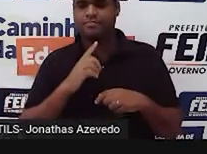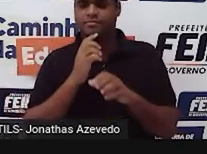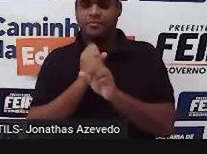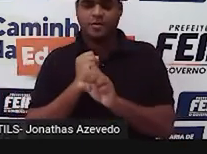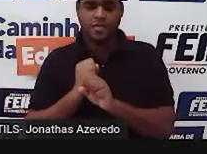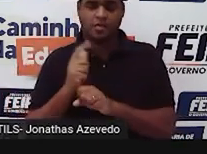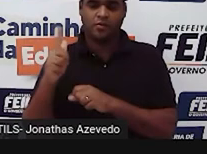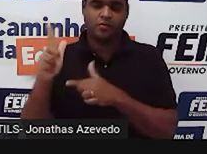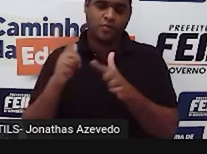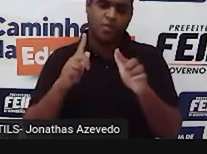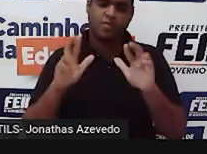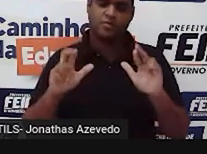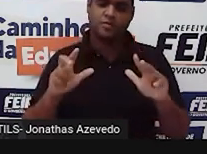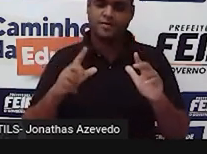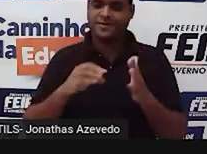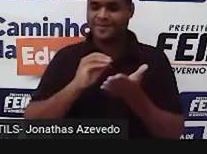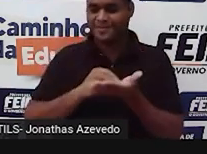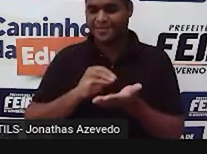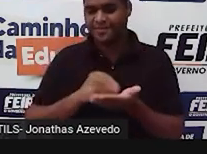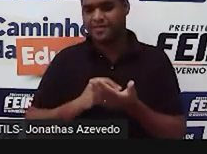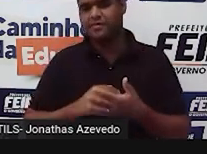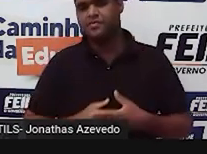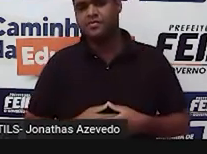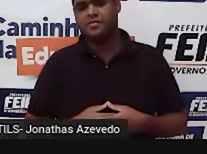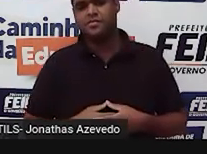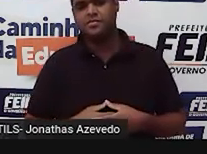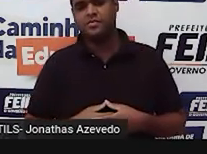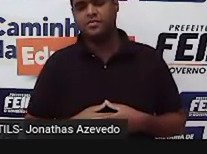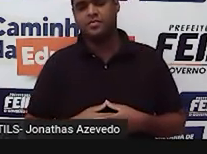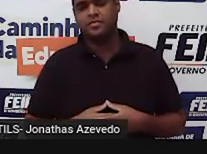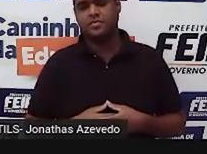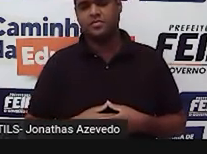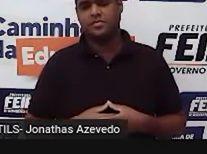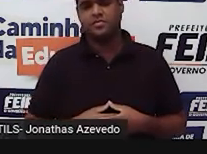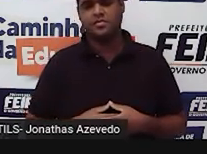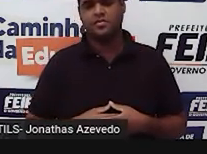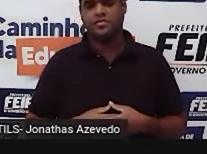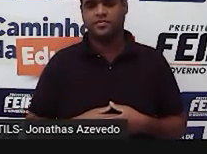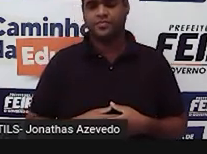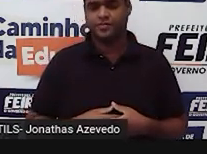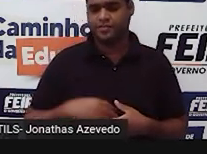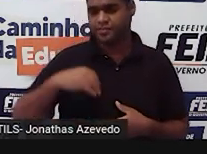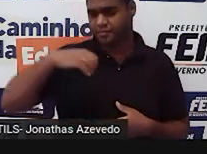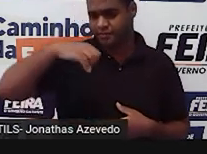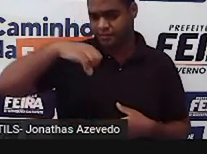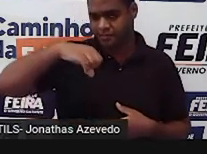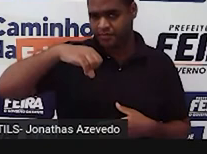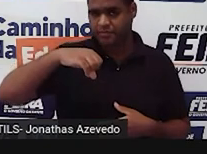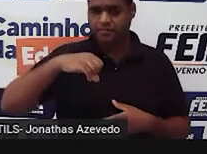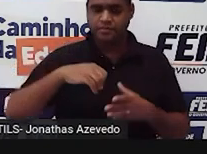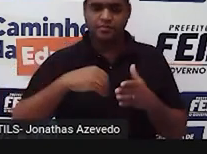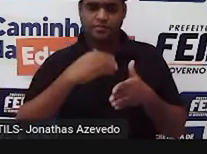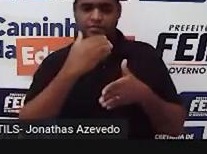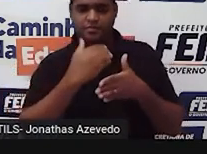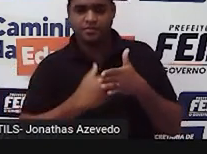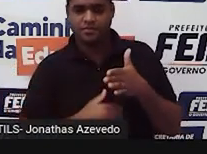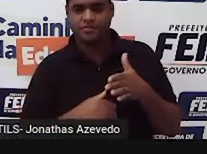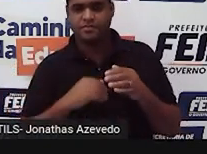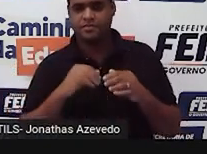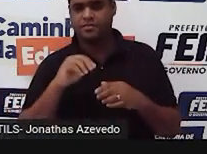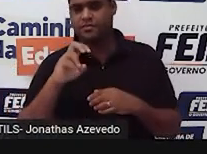outros dois que estão sobrando. 9 vai ser menor do que 5 mais 4